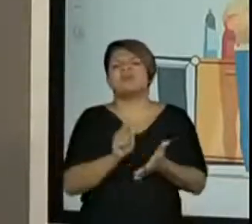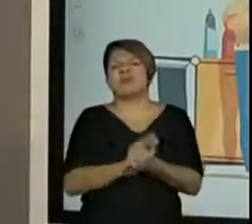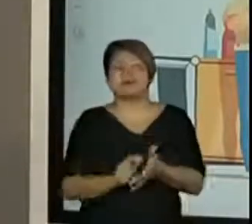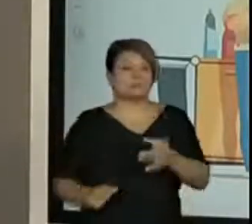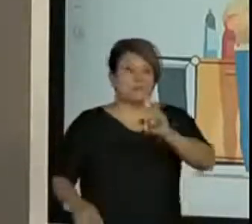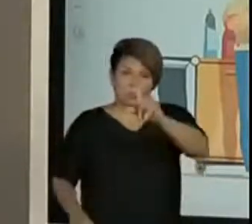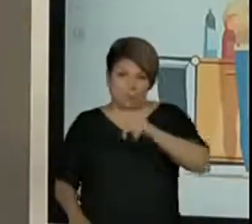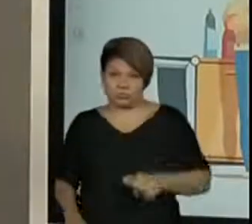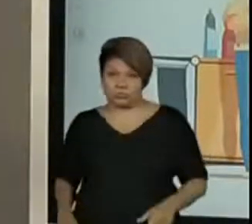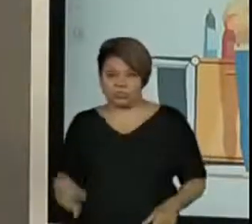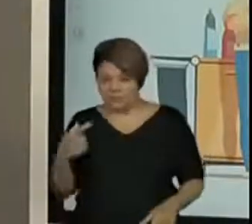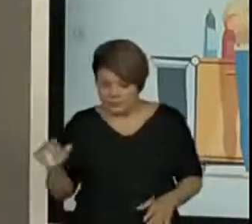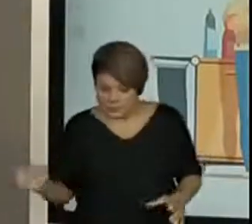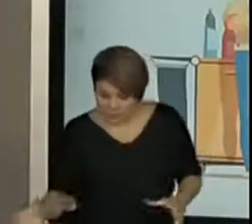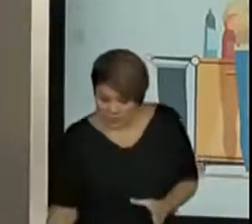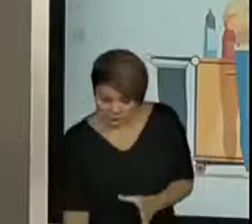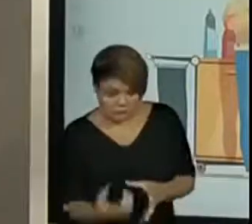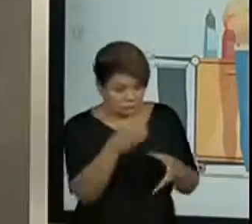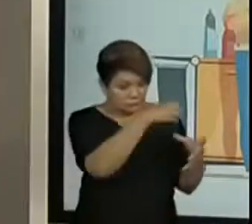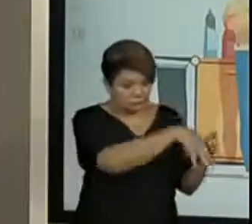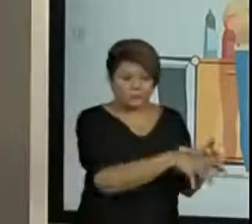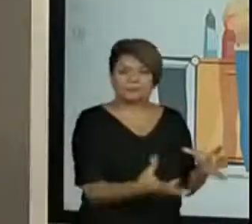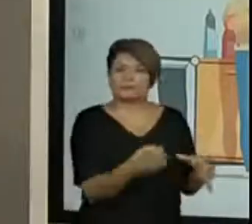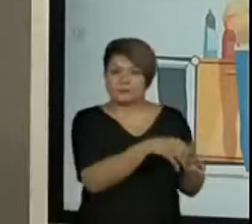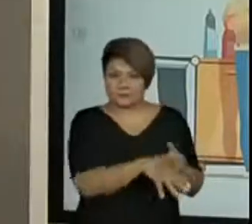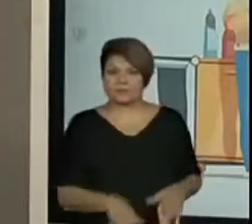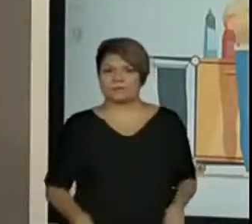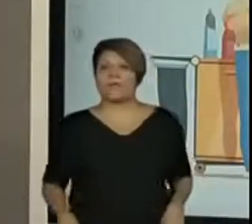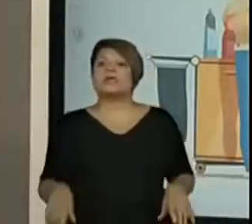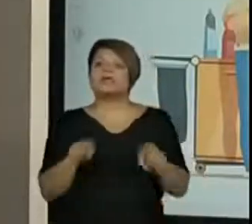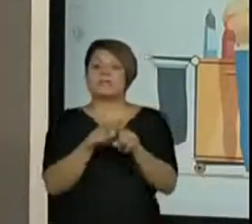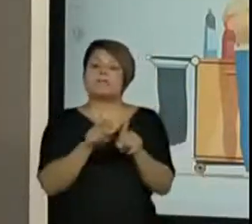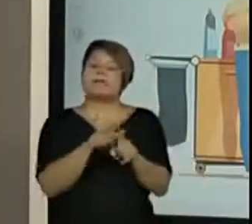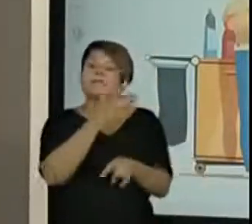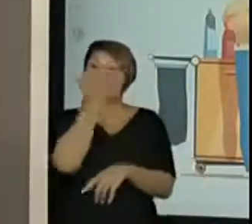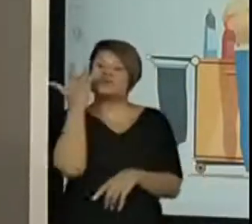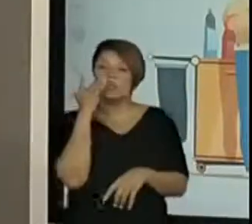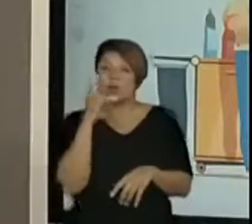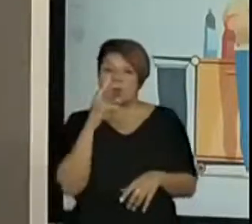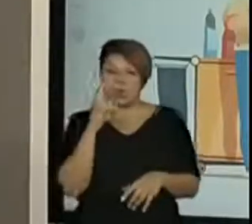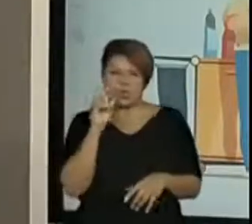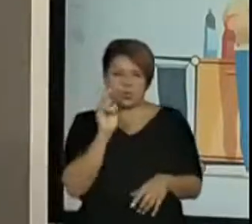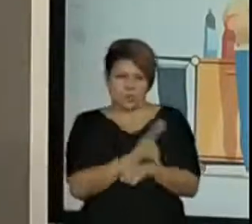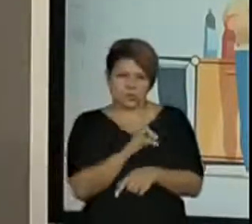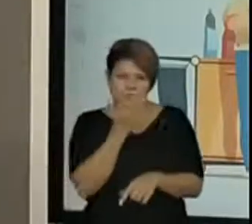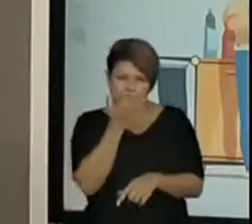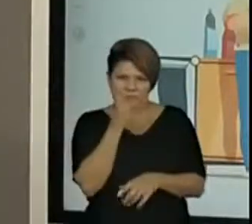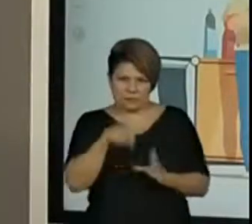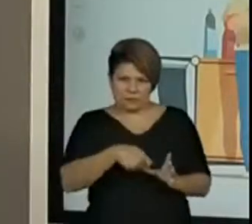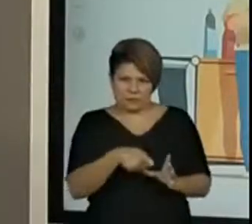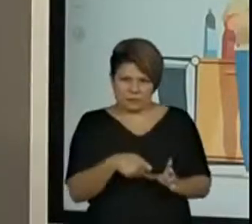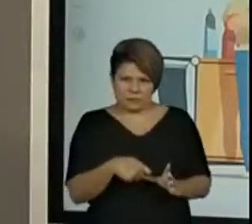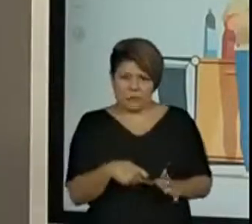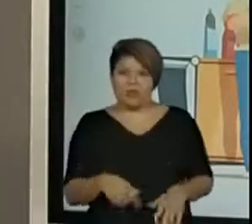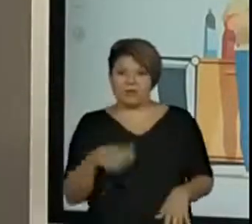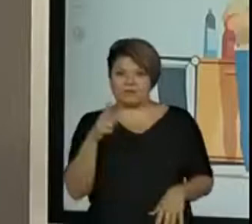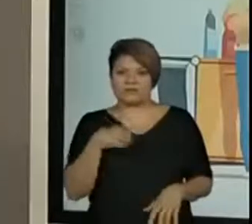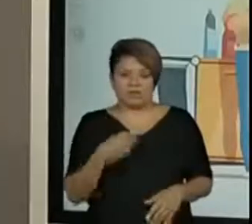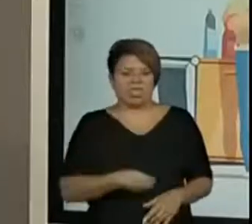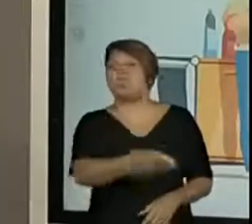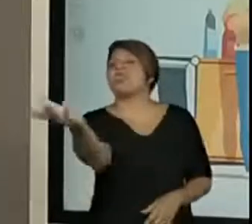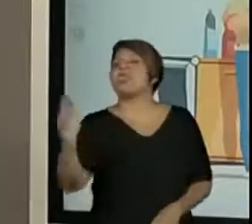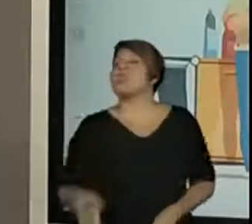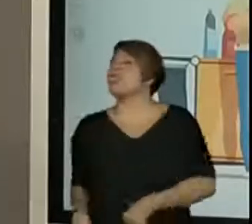cuida da cozinha que você vai deixar o prato da merenda lá na mesa do refeitório, vai jogar comida na mesa de qualquer jeito.